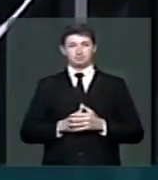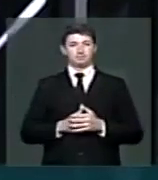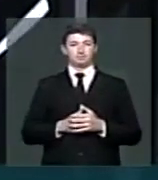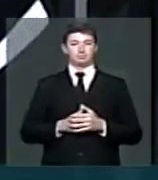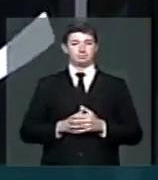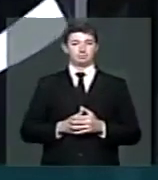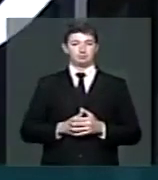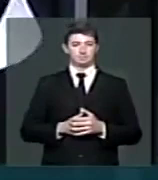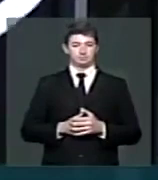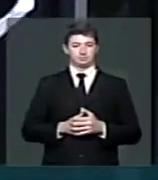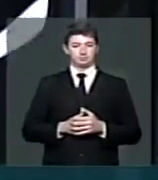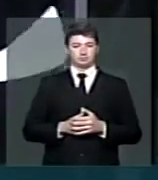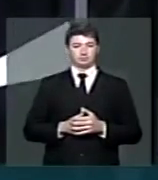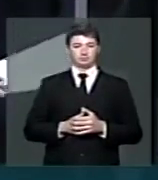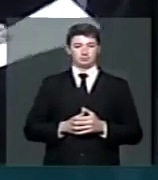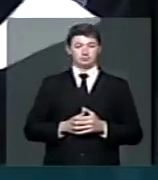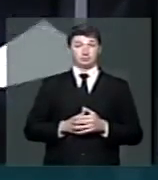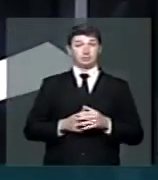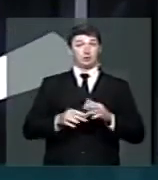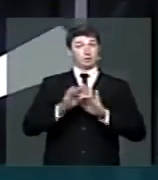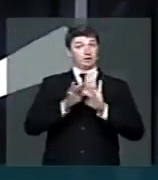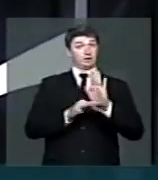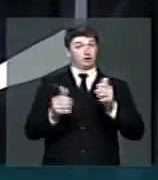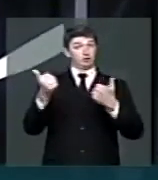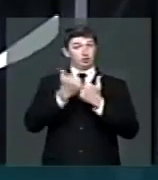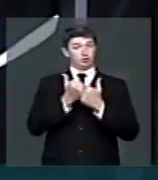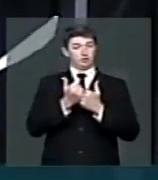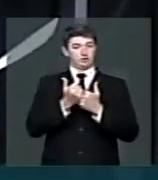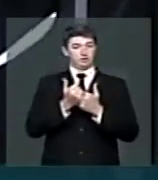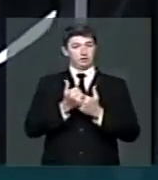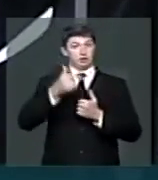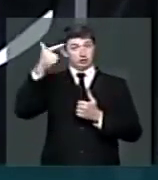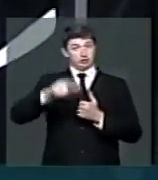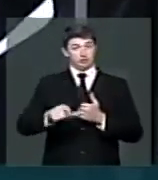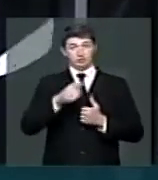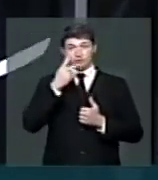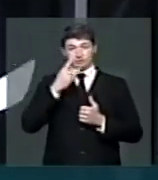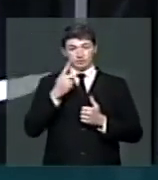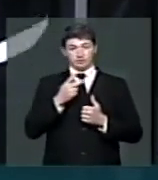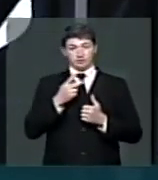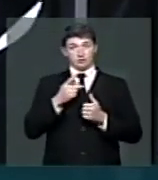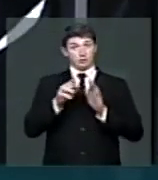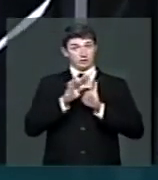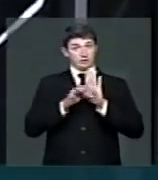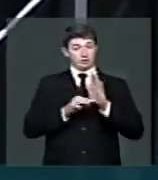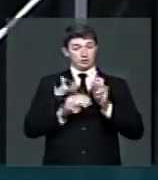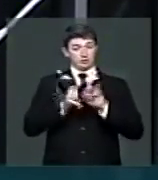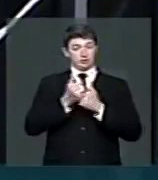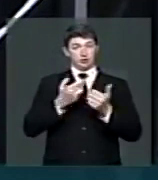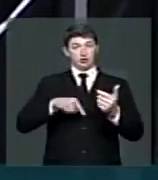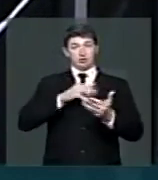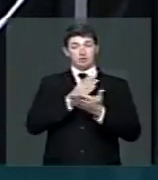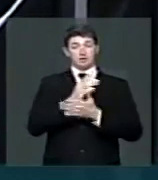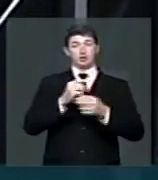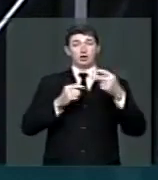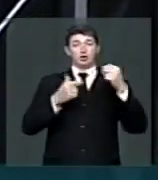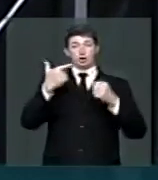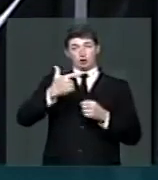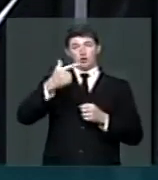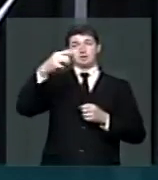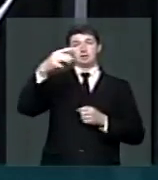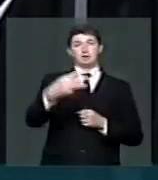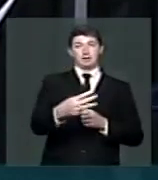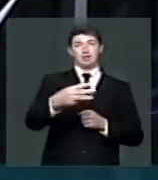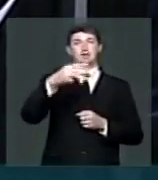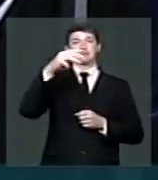Na forma do substitutivo. Repetindo, na forma do substitutivo aprovamos a 2, a 3,